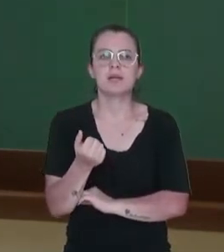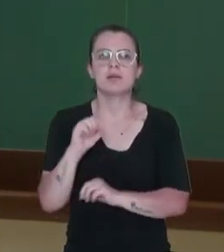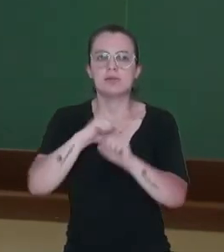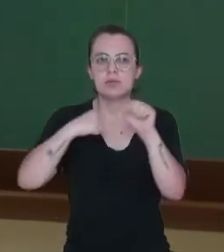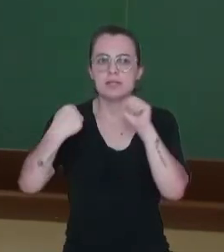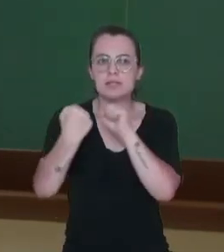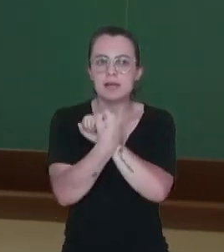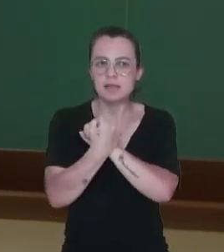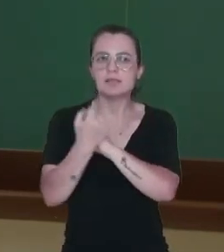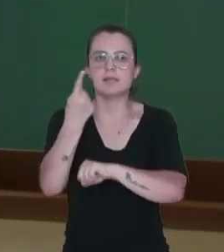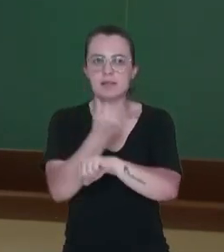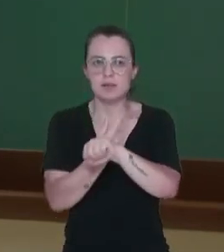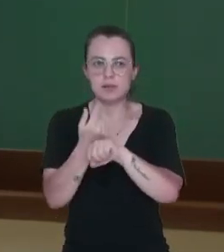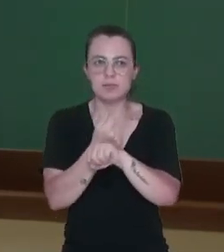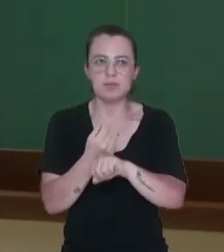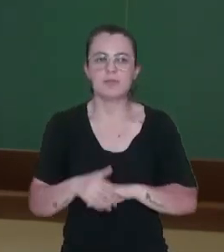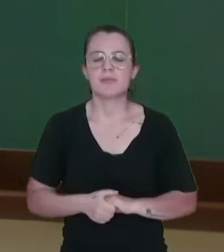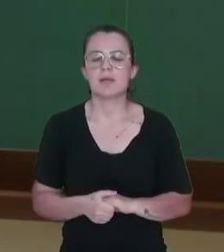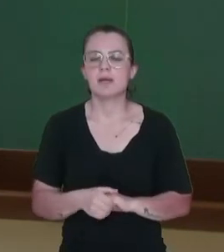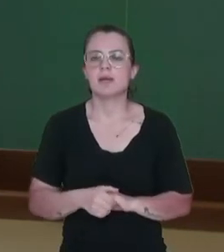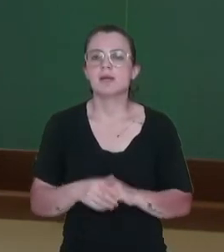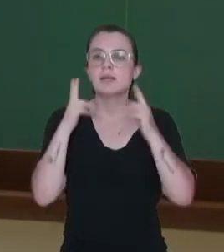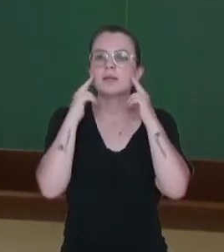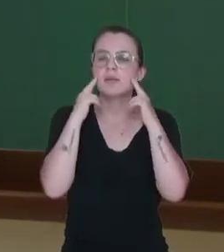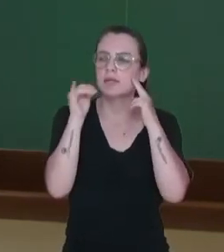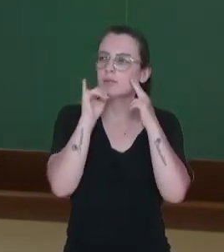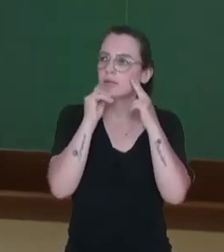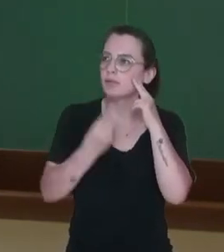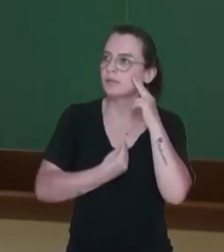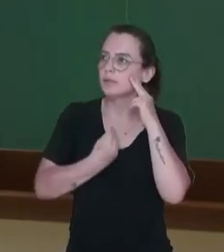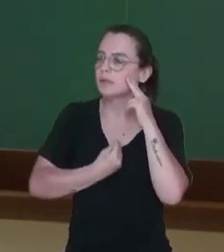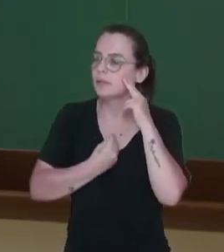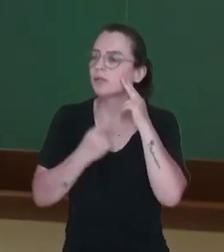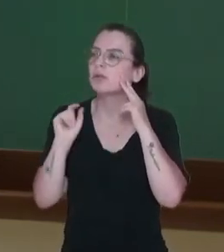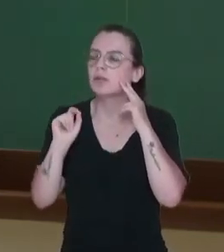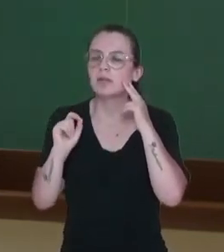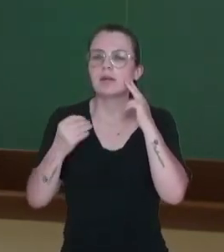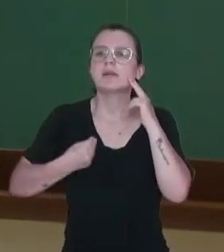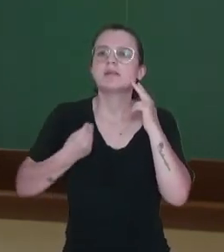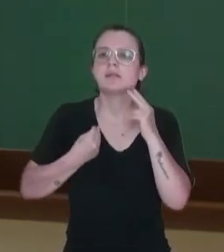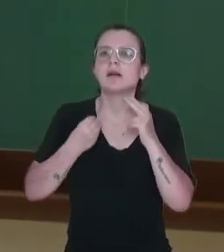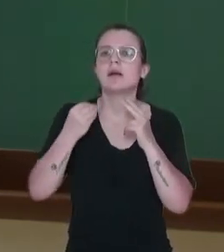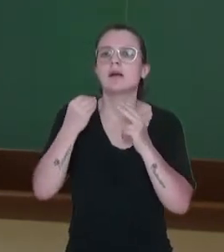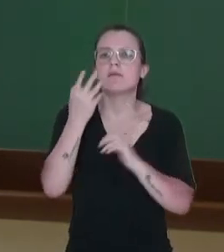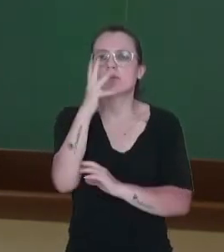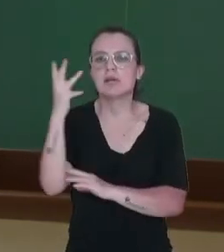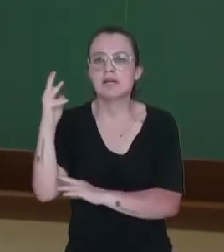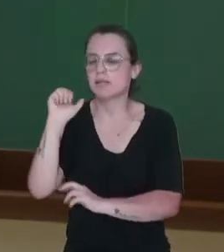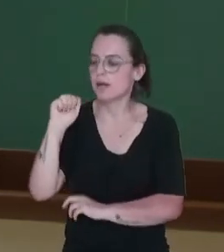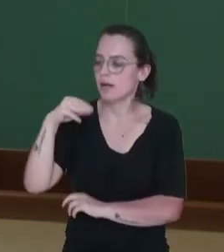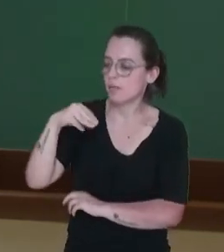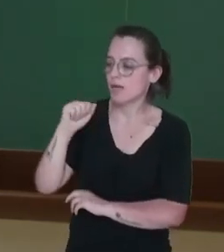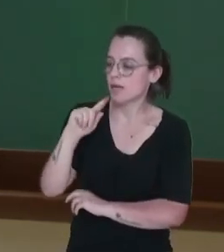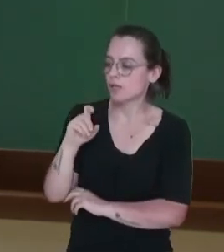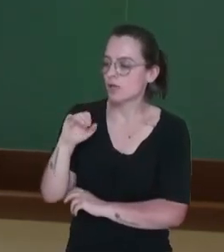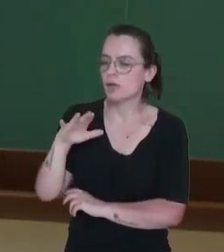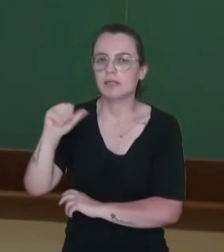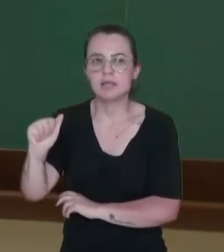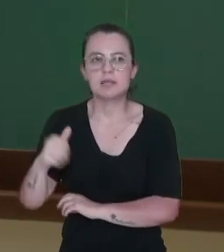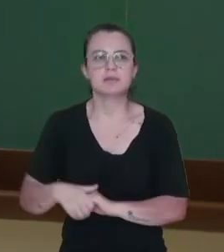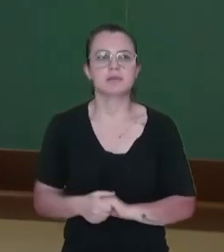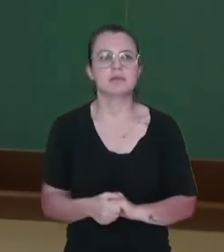naturais, a presença da floresta amazônica, mas critérios sociais e econômicos também. Aí ele juntou ali